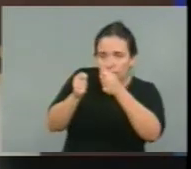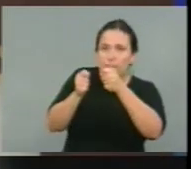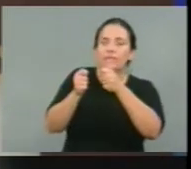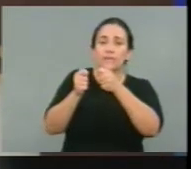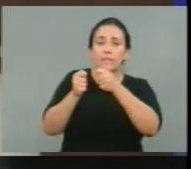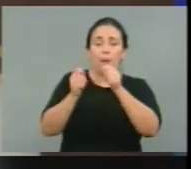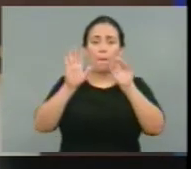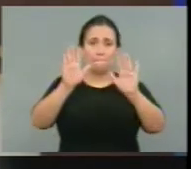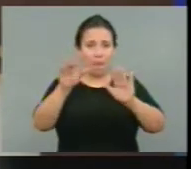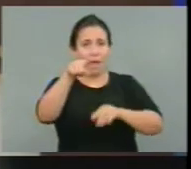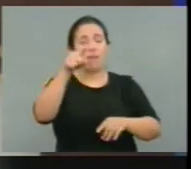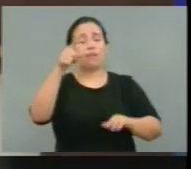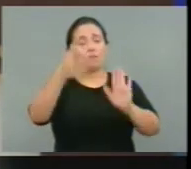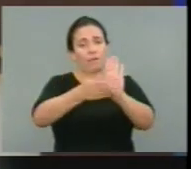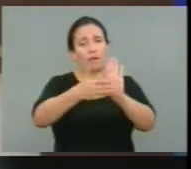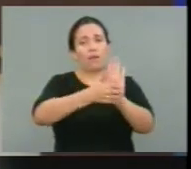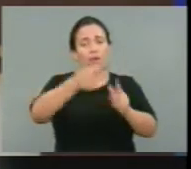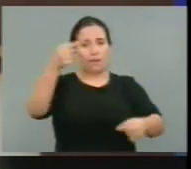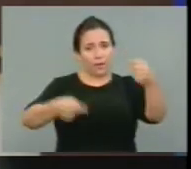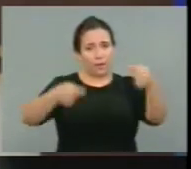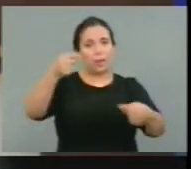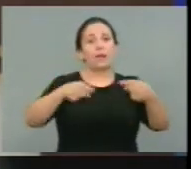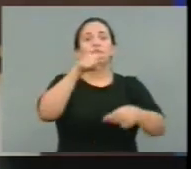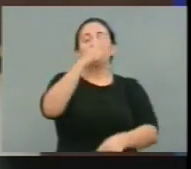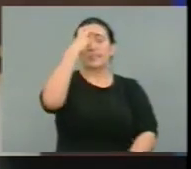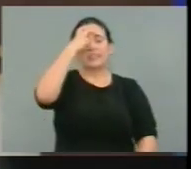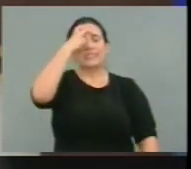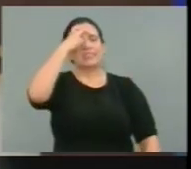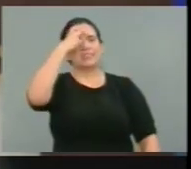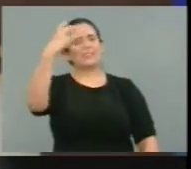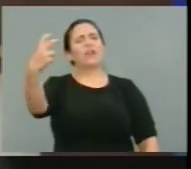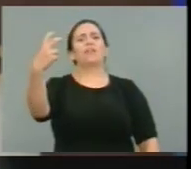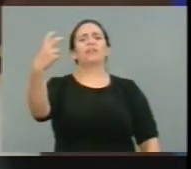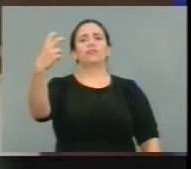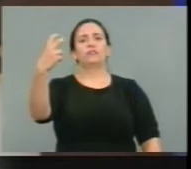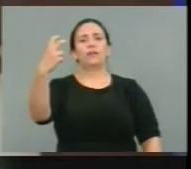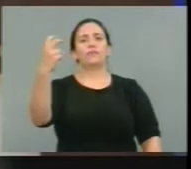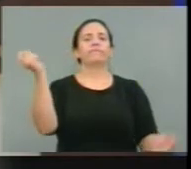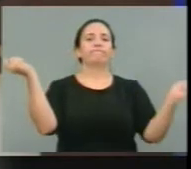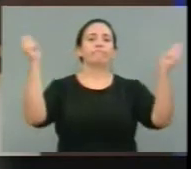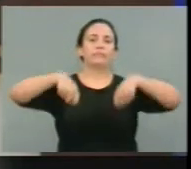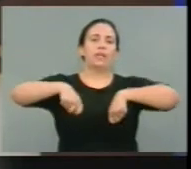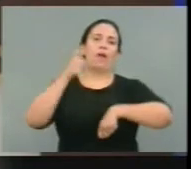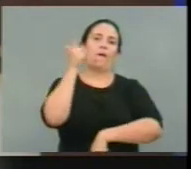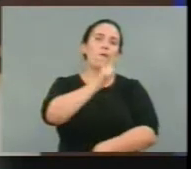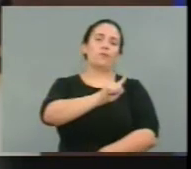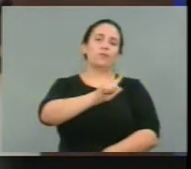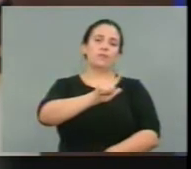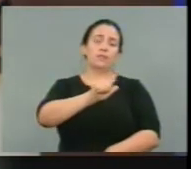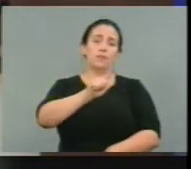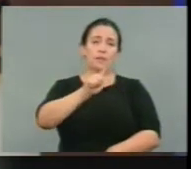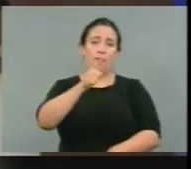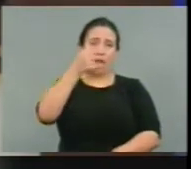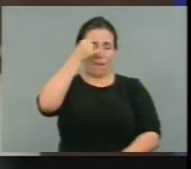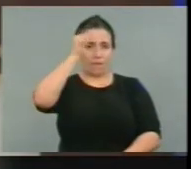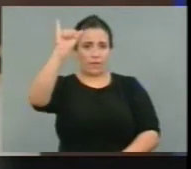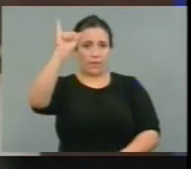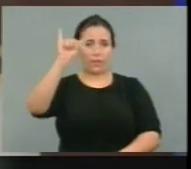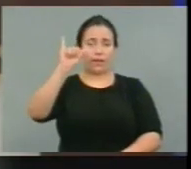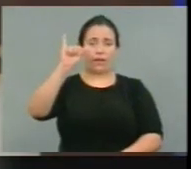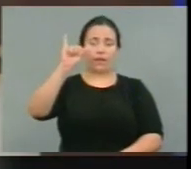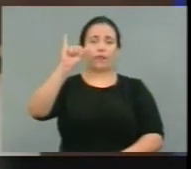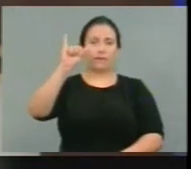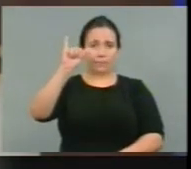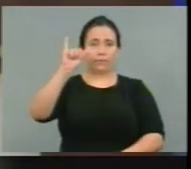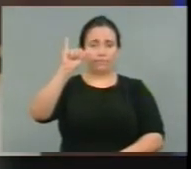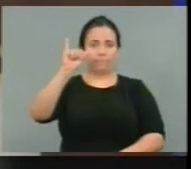isso é prevenção. É uma prevenção inteligente e muito mais barata e é,